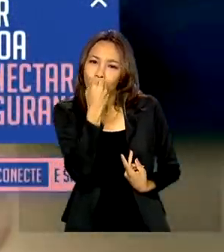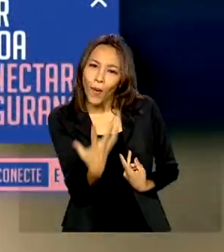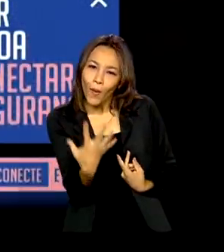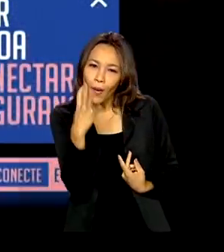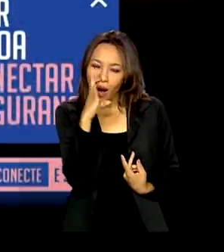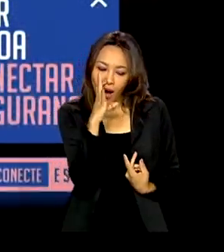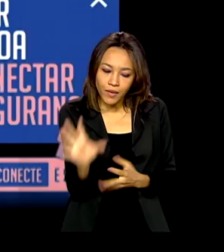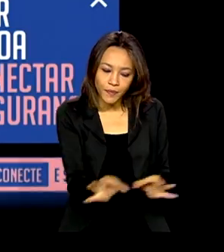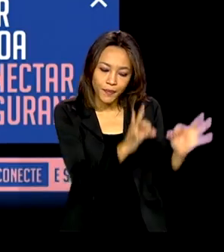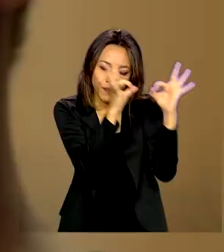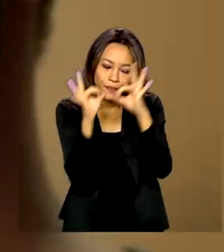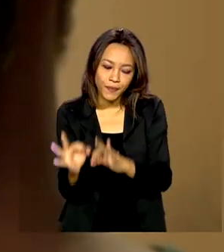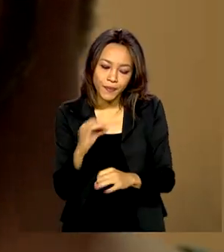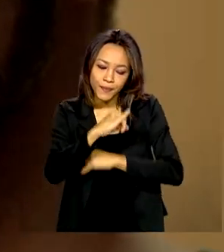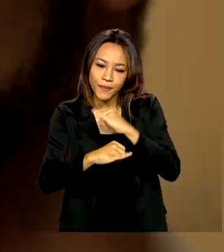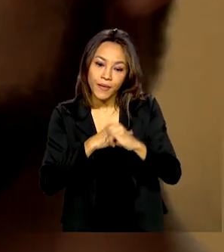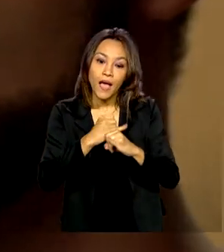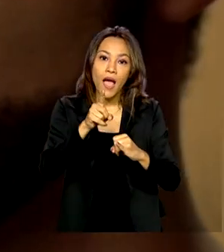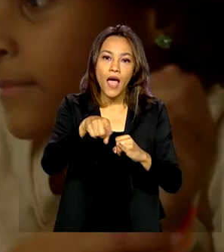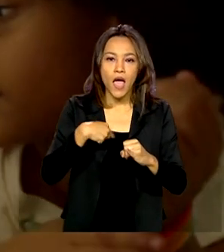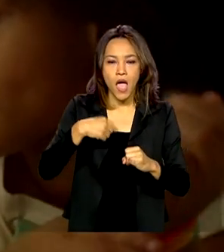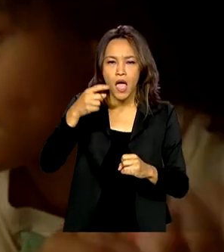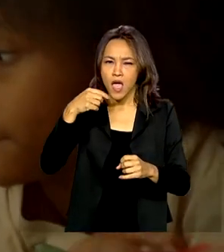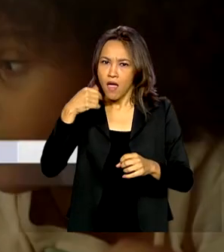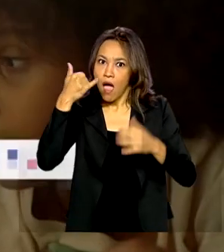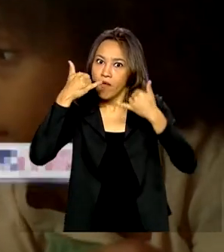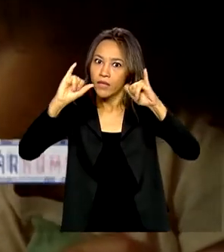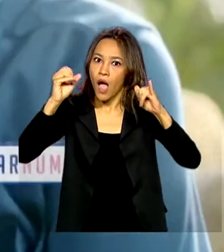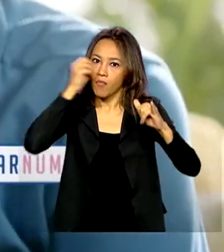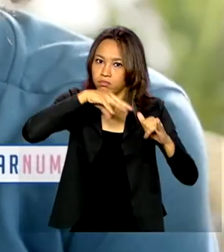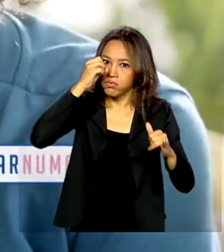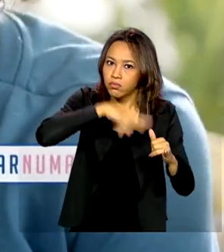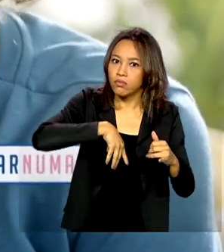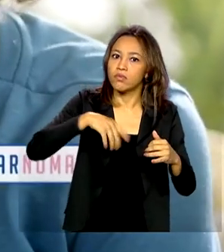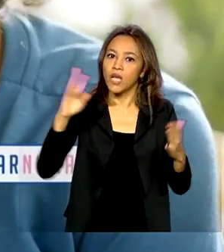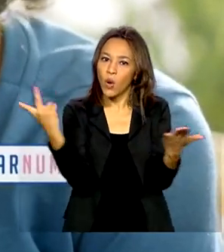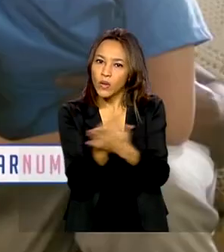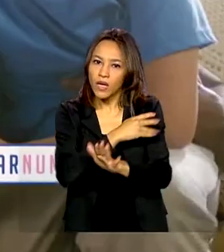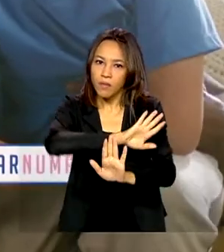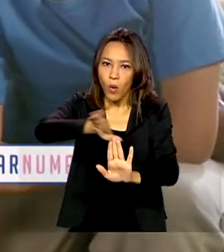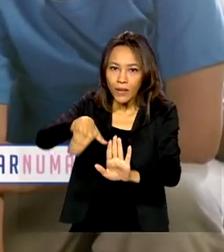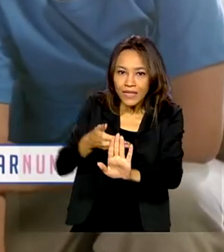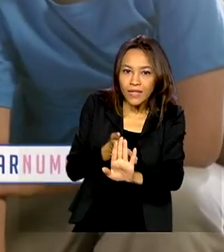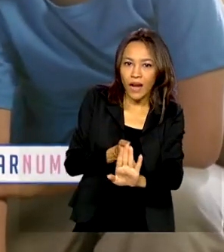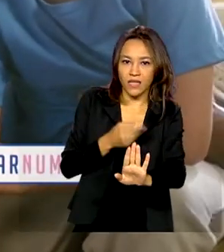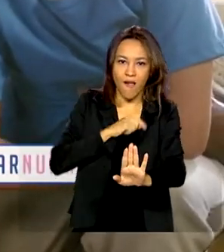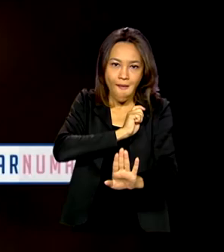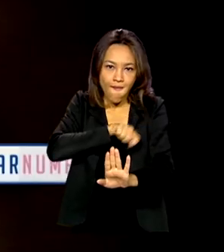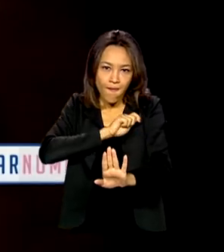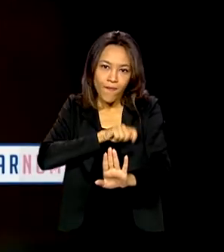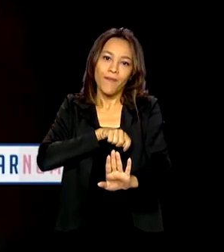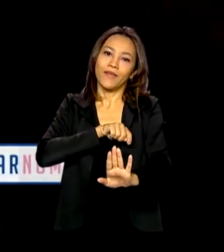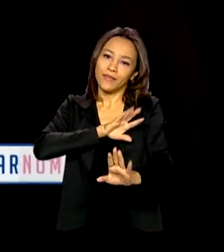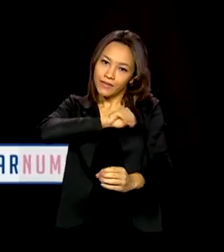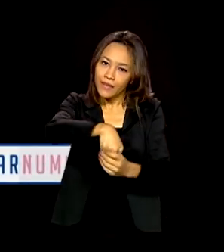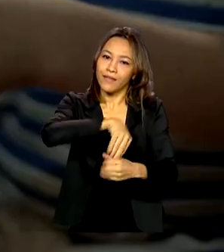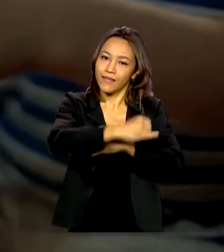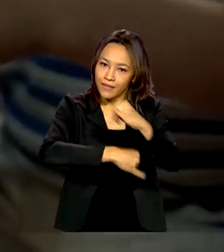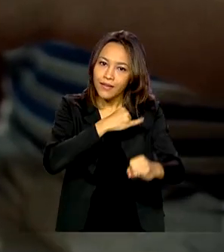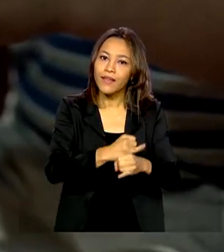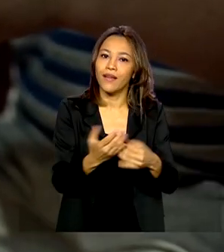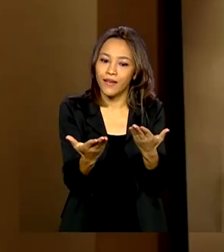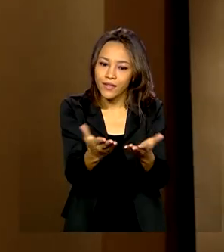A iniciativa foca na prevenção de abusos e outras práticas nocivas ou criminosas no meio virtual.